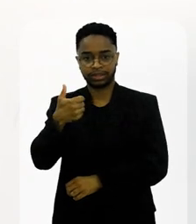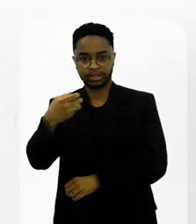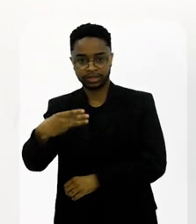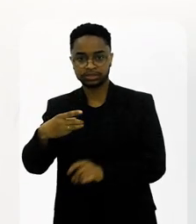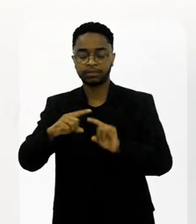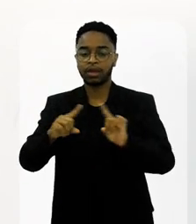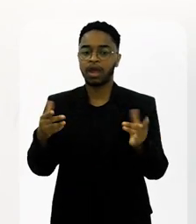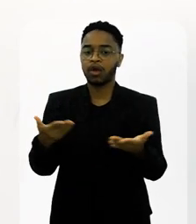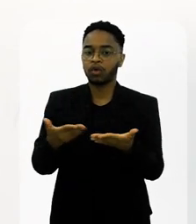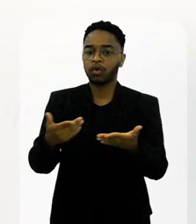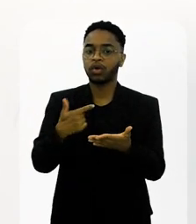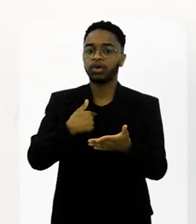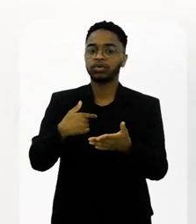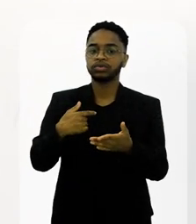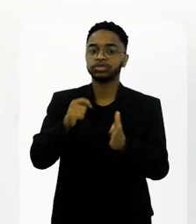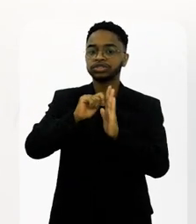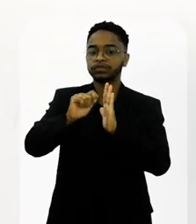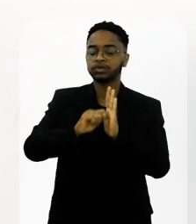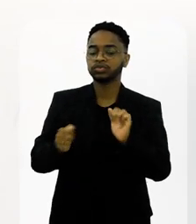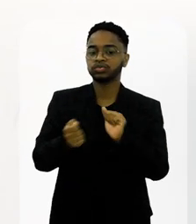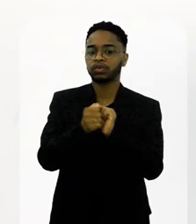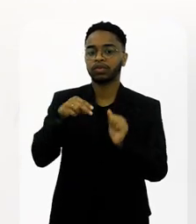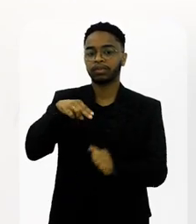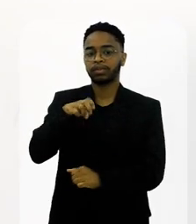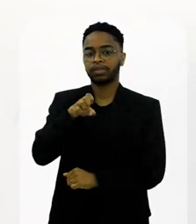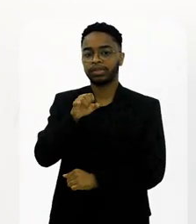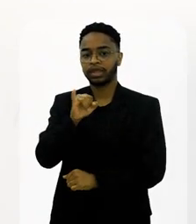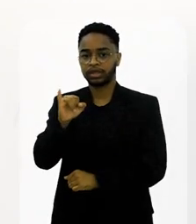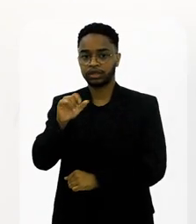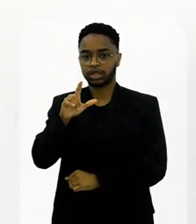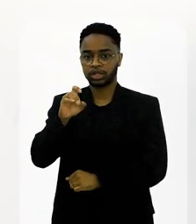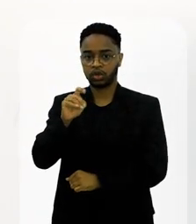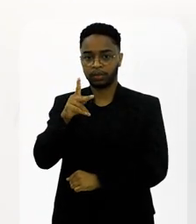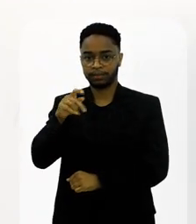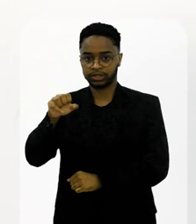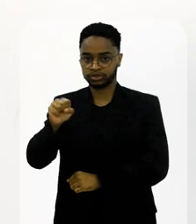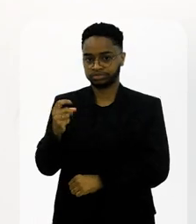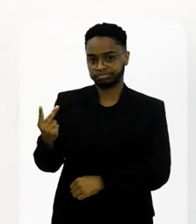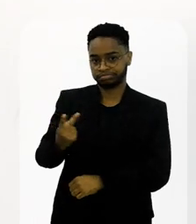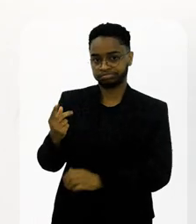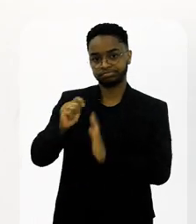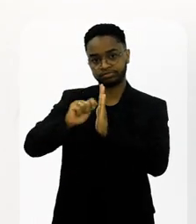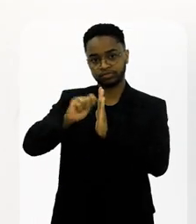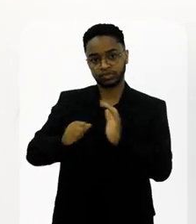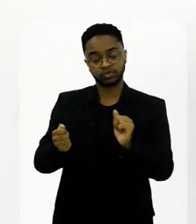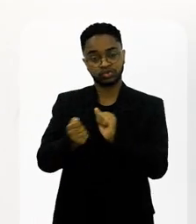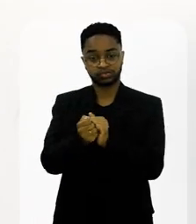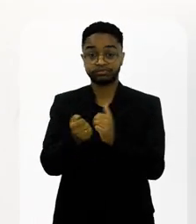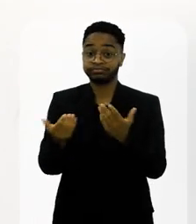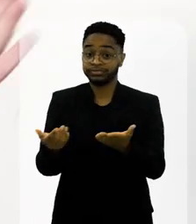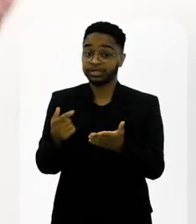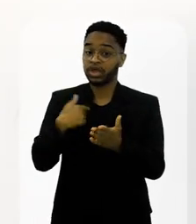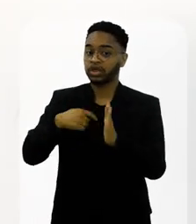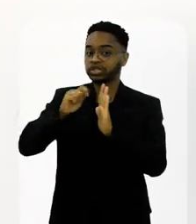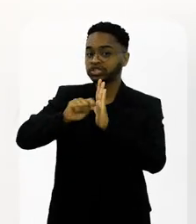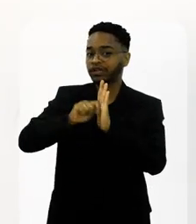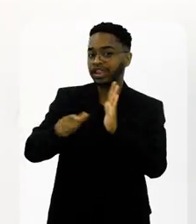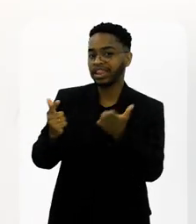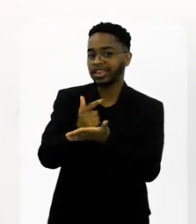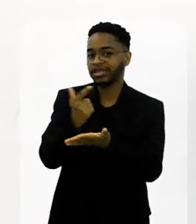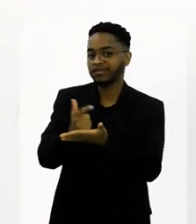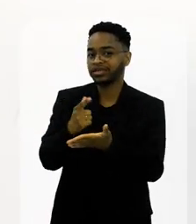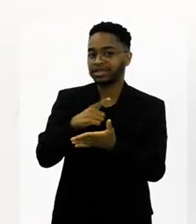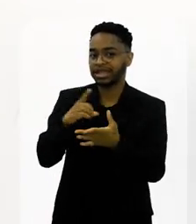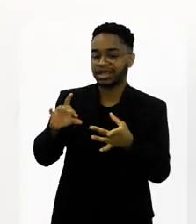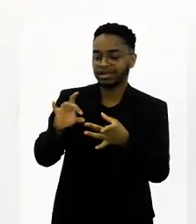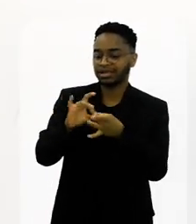nos 60 anos do Salgueiro, mas agora eu estou escrevendo com o Ney Lopes. Então, é livro que vai ser assinado por mim e Ney Lopes. Então, está escrevendo um